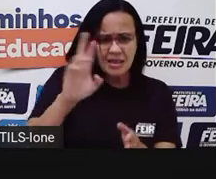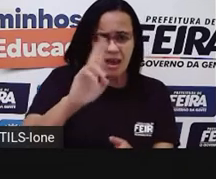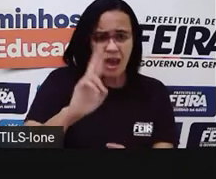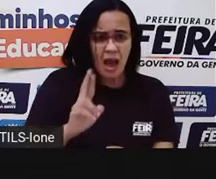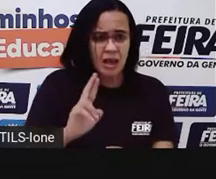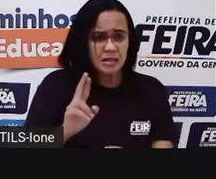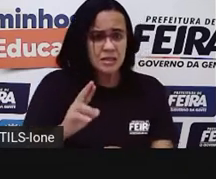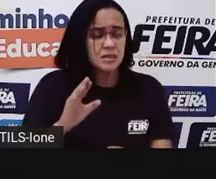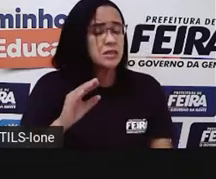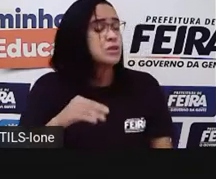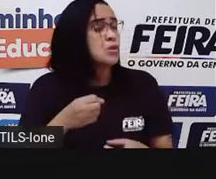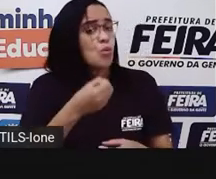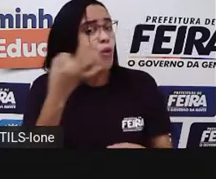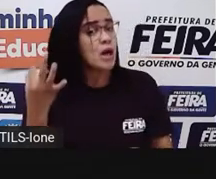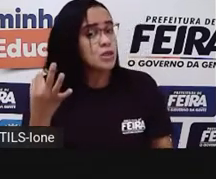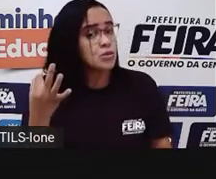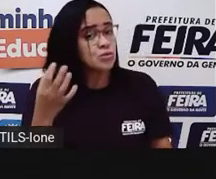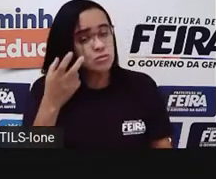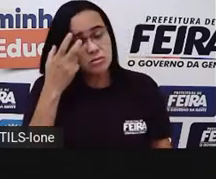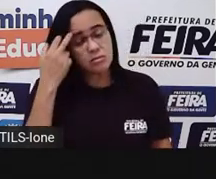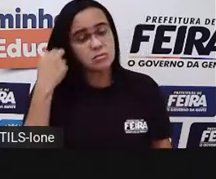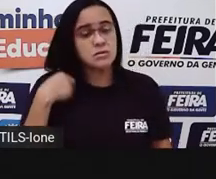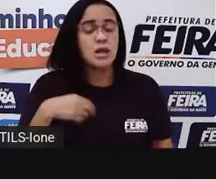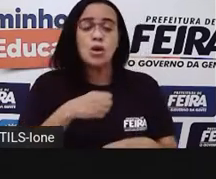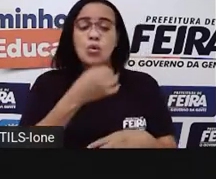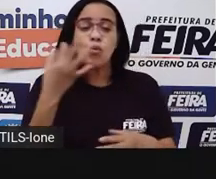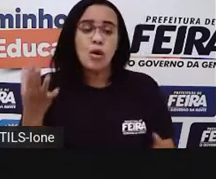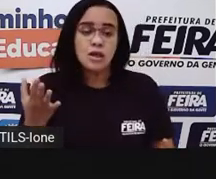$0,50, quanto é que sobra?